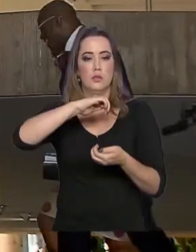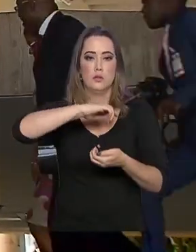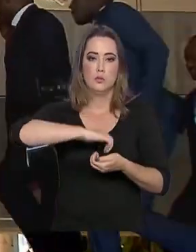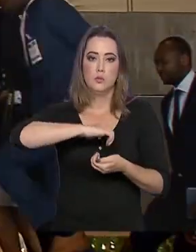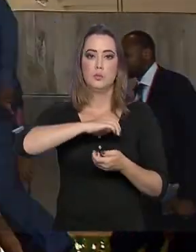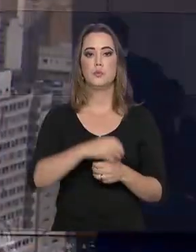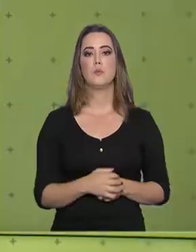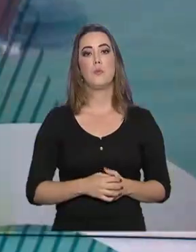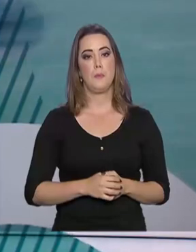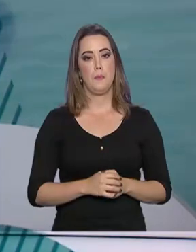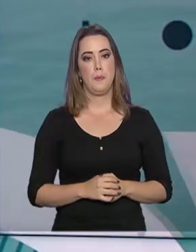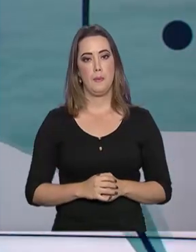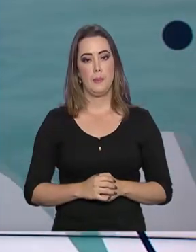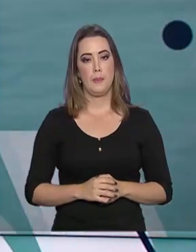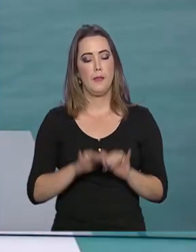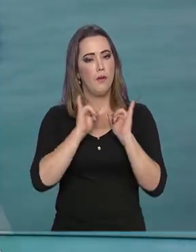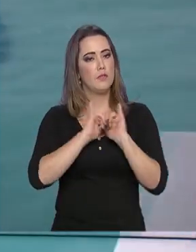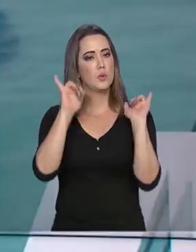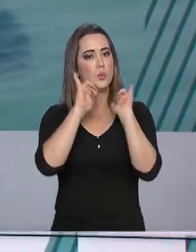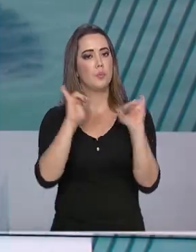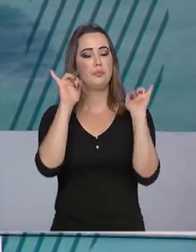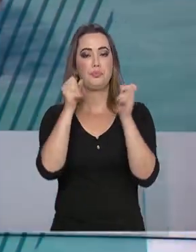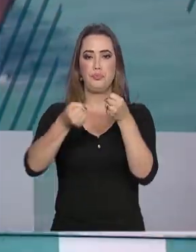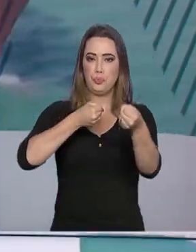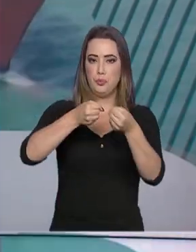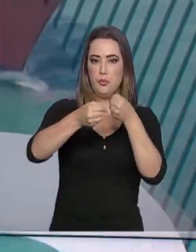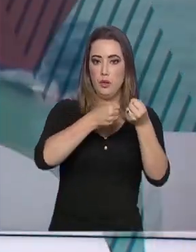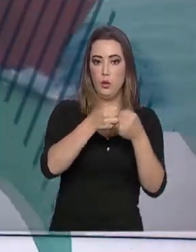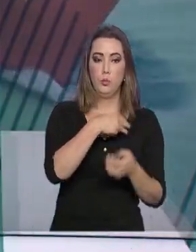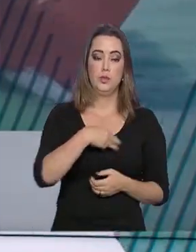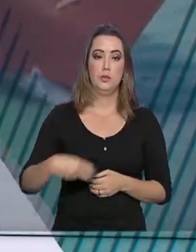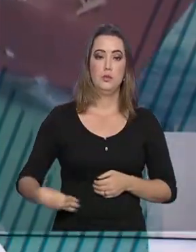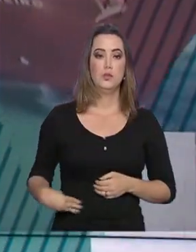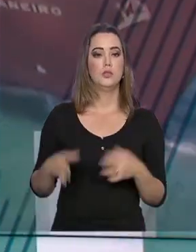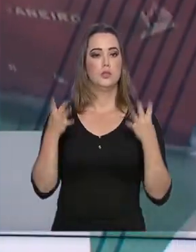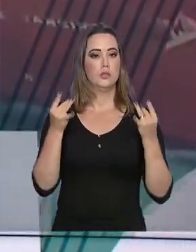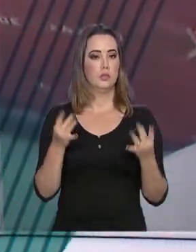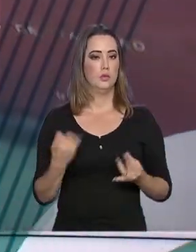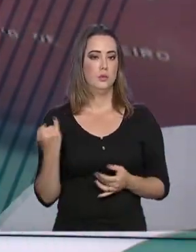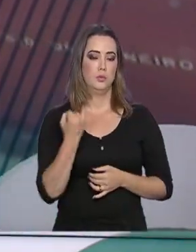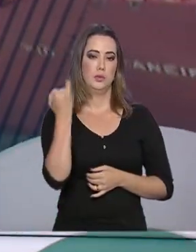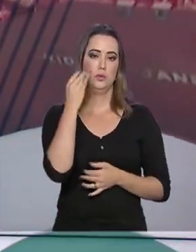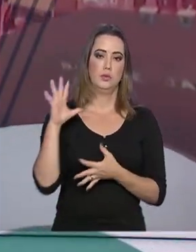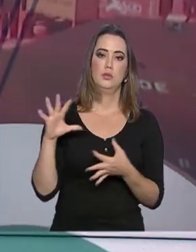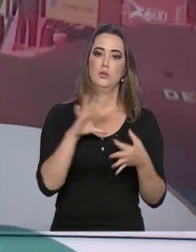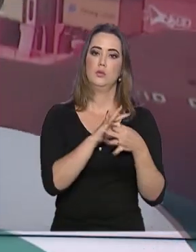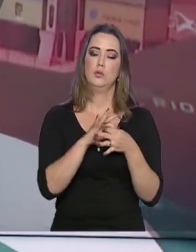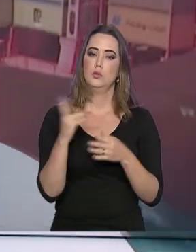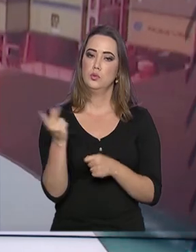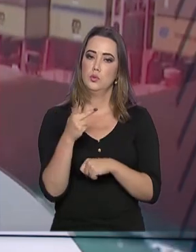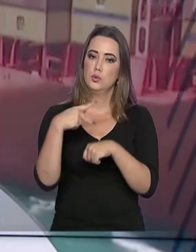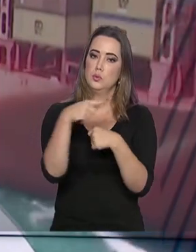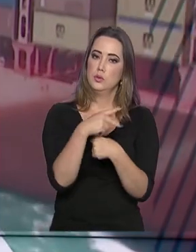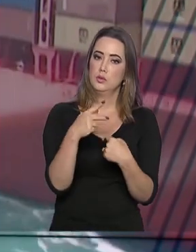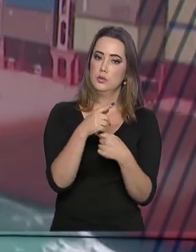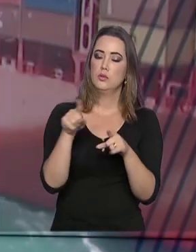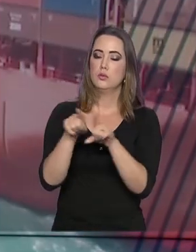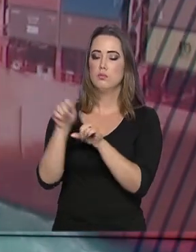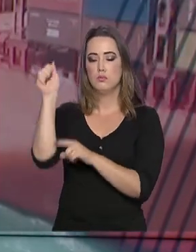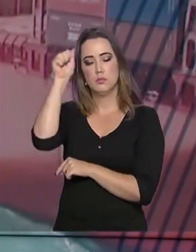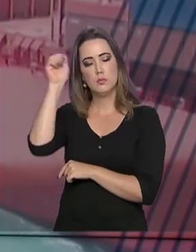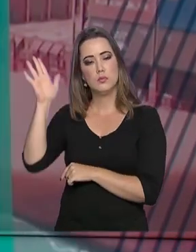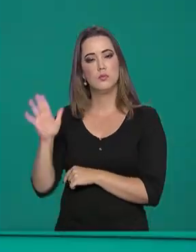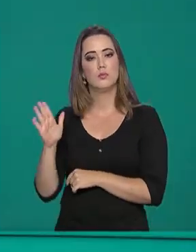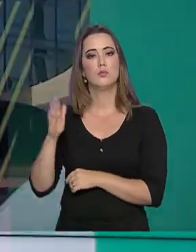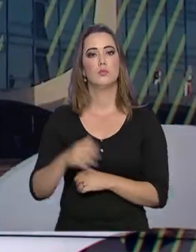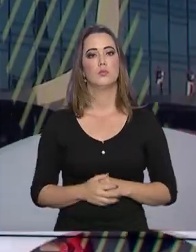no Itamaraty. Em declaração à imprensa, o ministro Ernesto Araújo destacou a importância da parceria com Angola e o continente